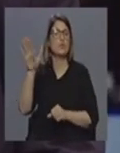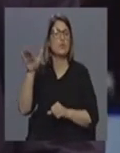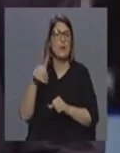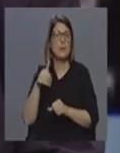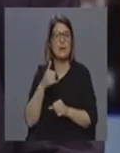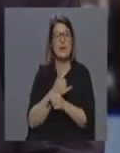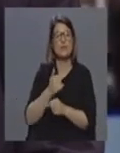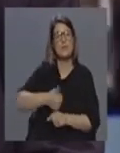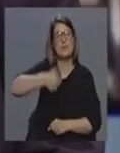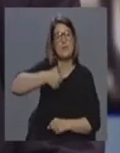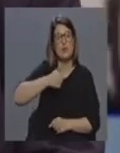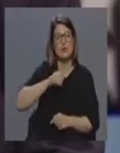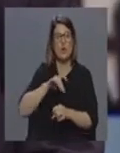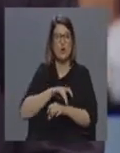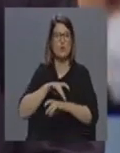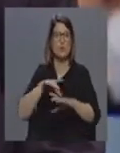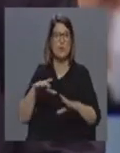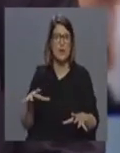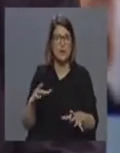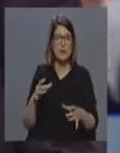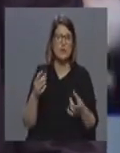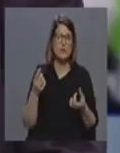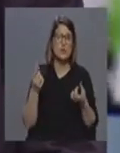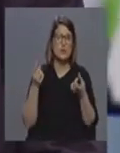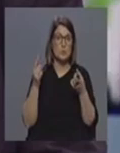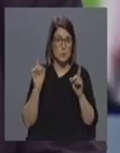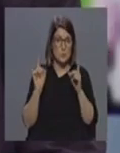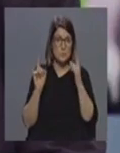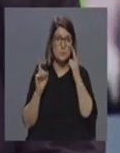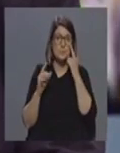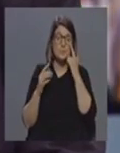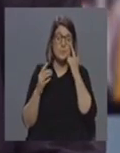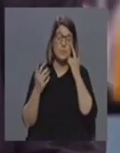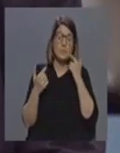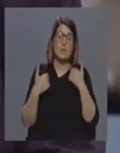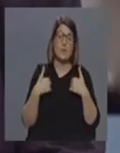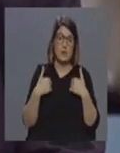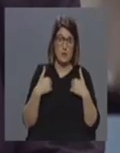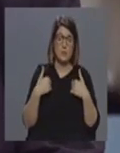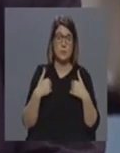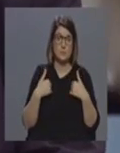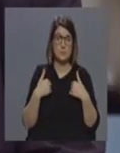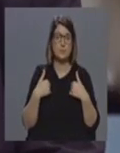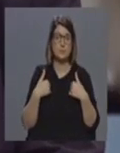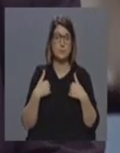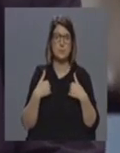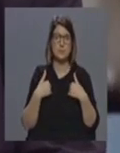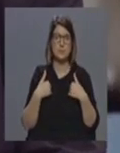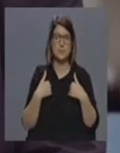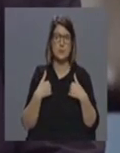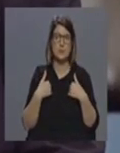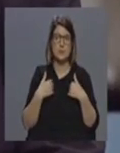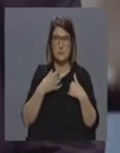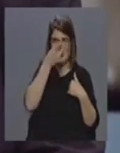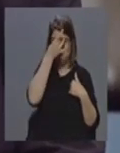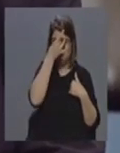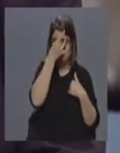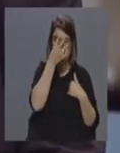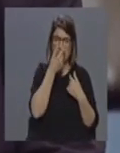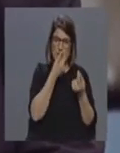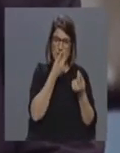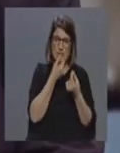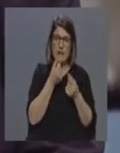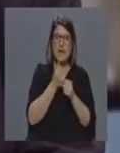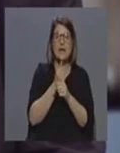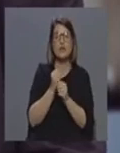principais que têm os hospitais e isto eu partilho um pouco da ideia que se calhar podemos nas